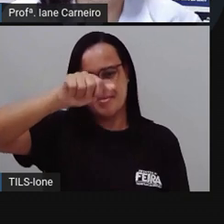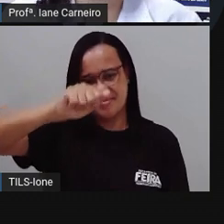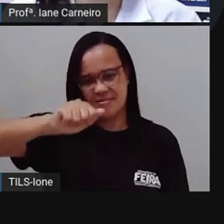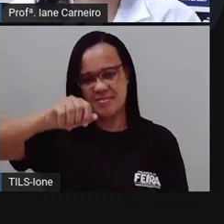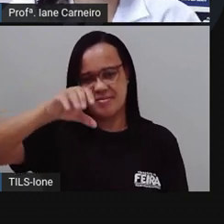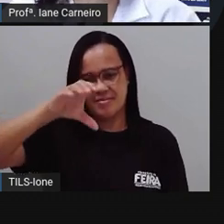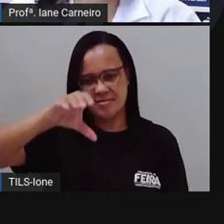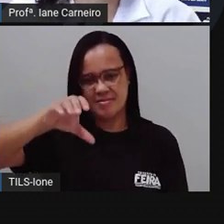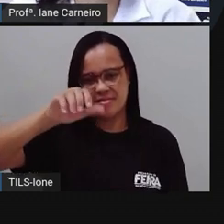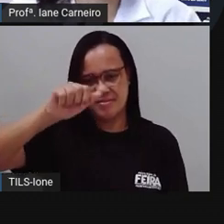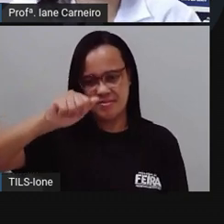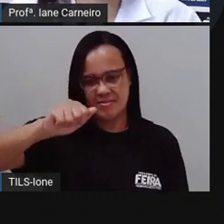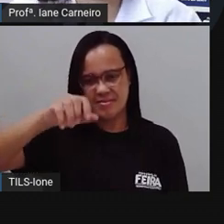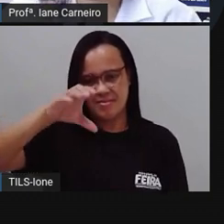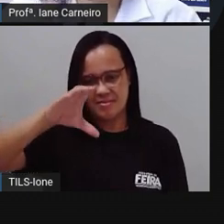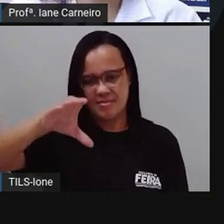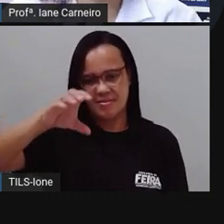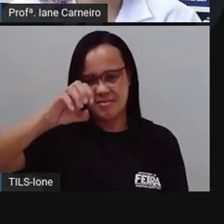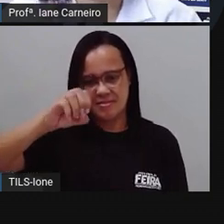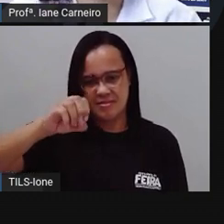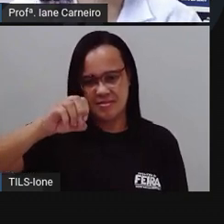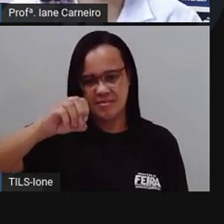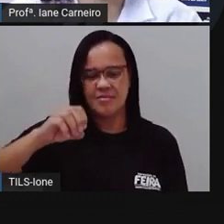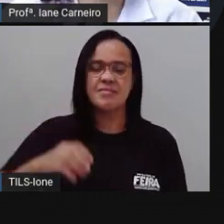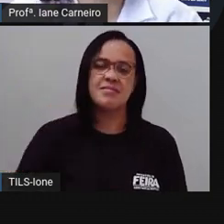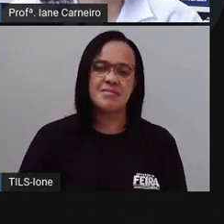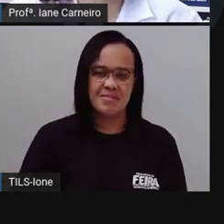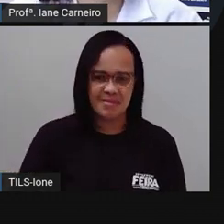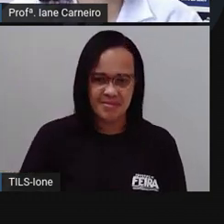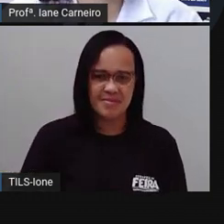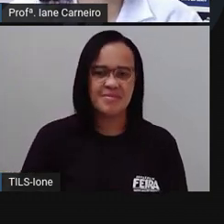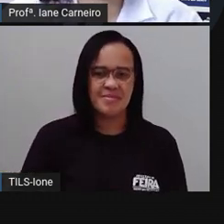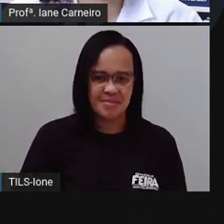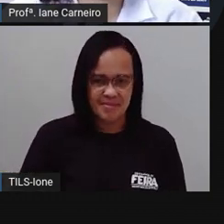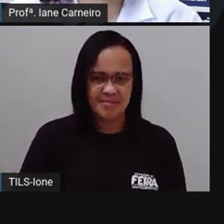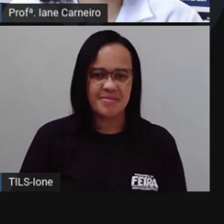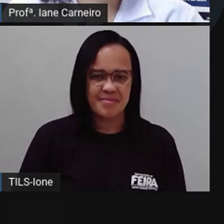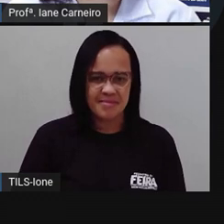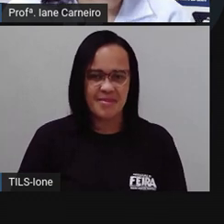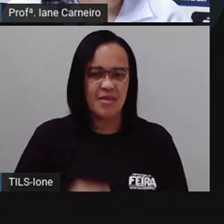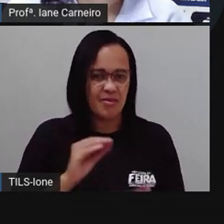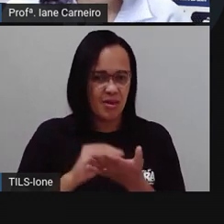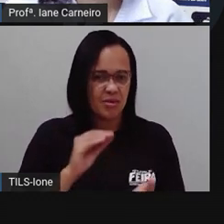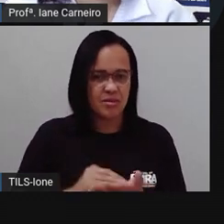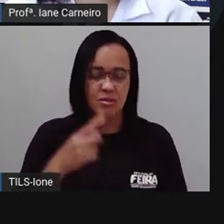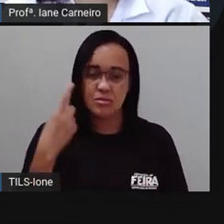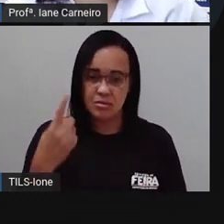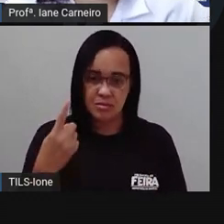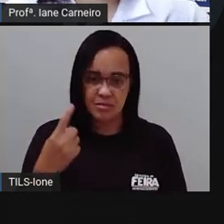nome desse animal? Que letra é essa? Ó. Vou colocar aí a letra.